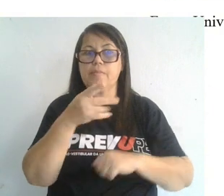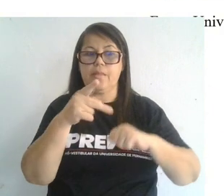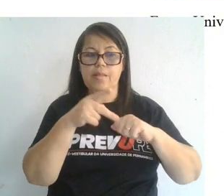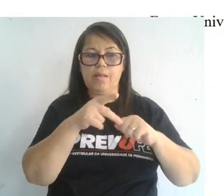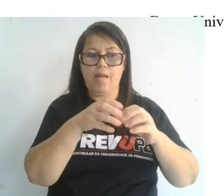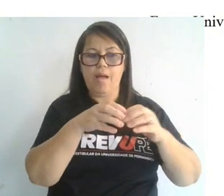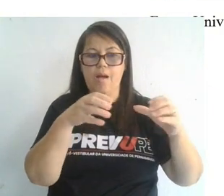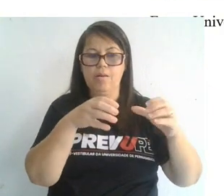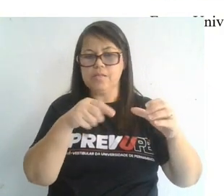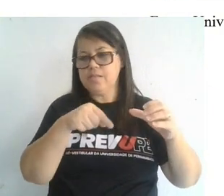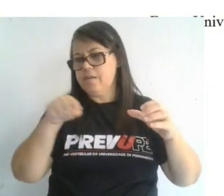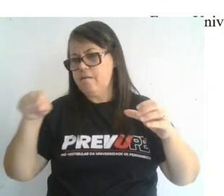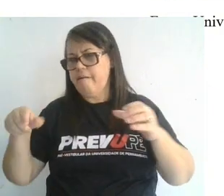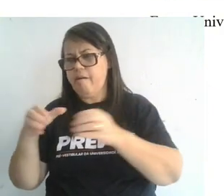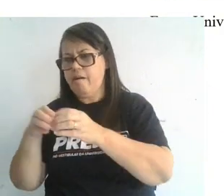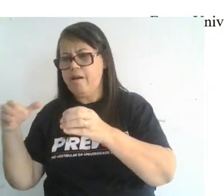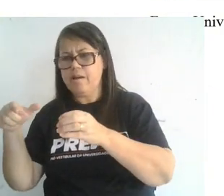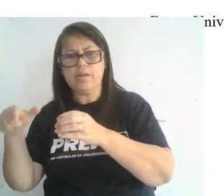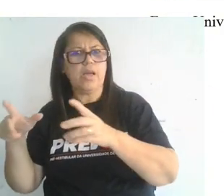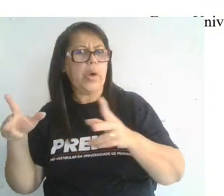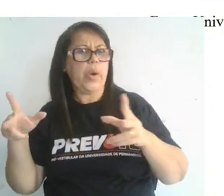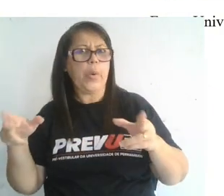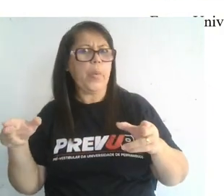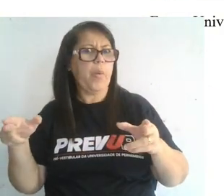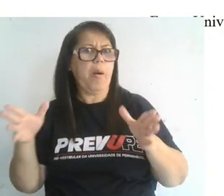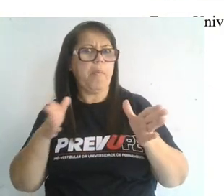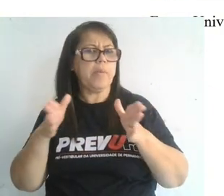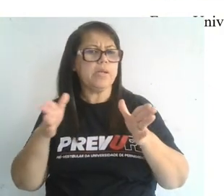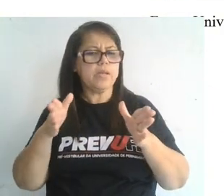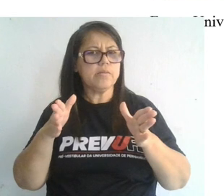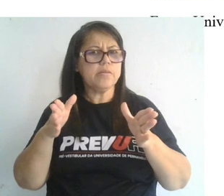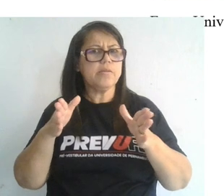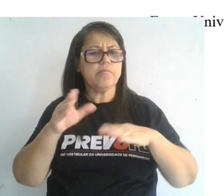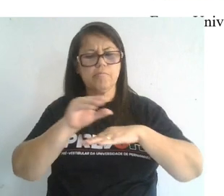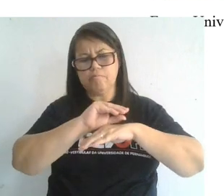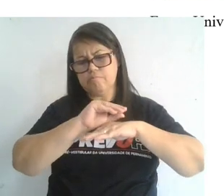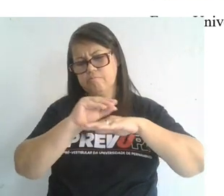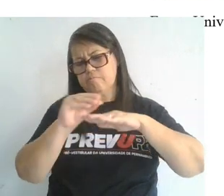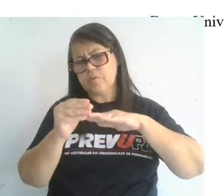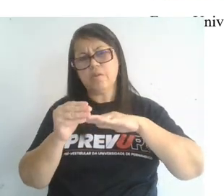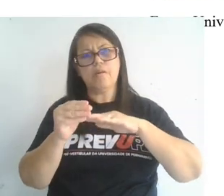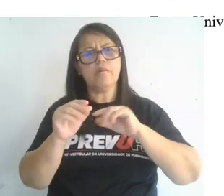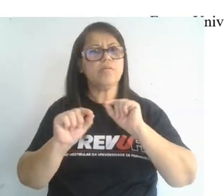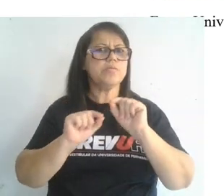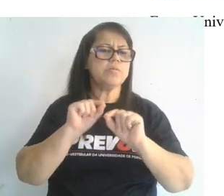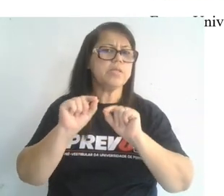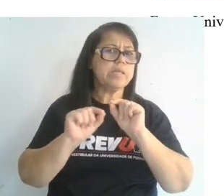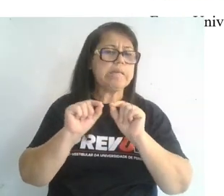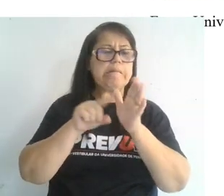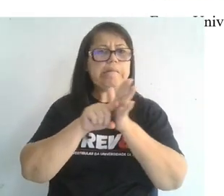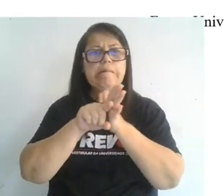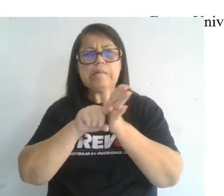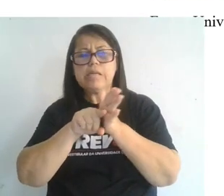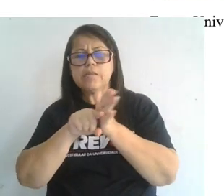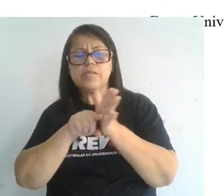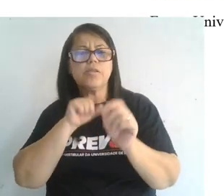outro lado e assim sucessivamente. Ou seja, há uma movimentação de crescimento da crosta que são gerados, de acordo com os pesquisadores,